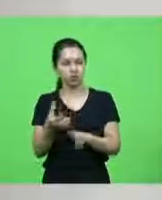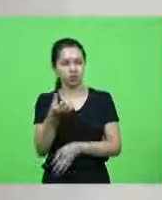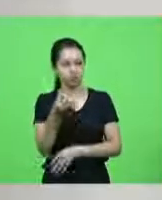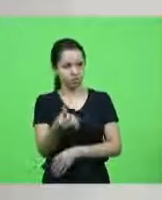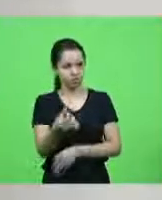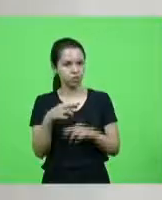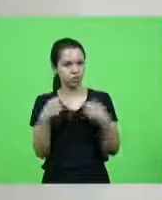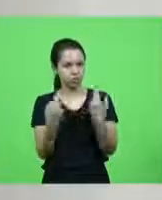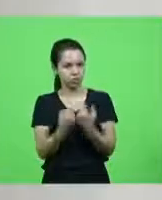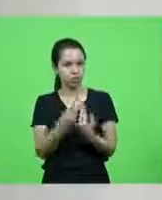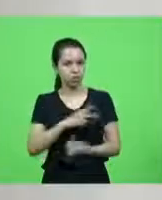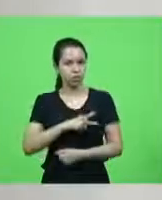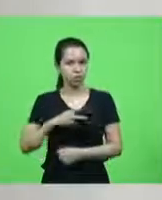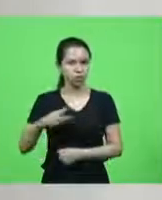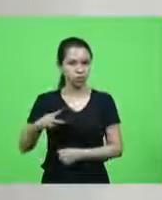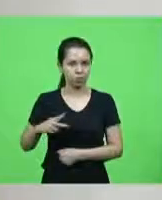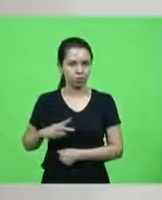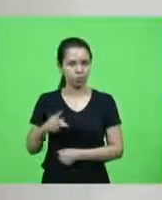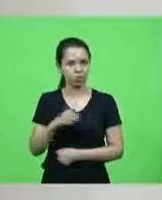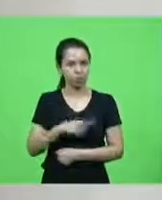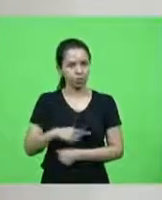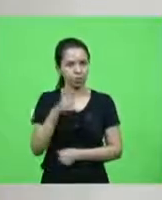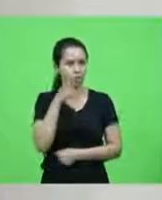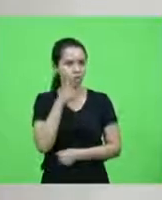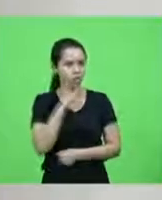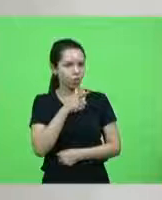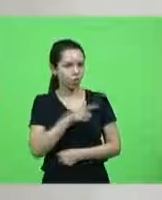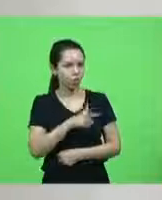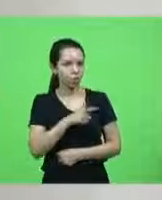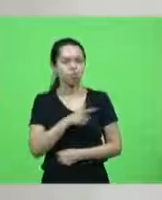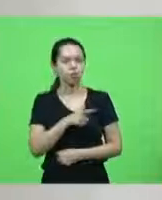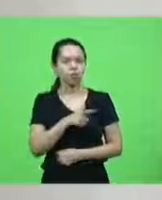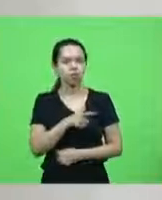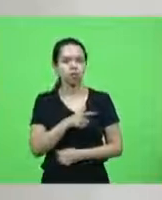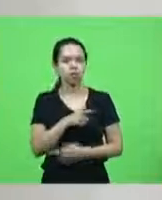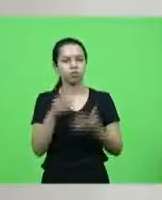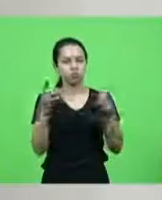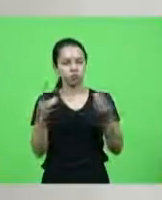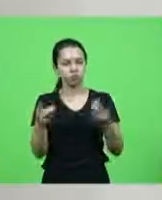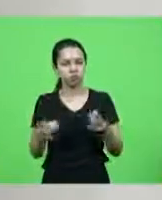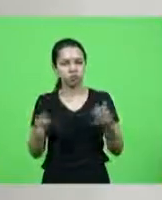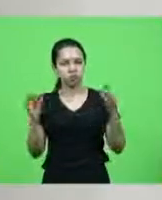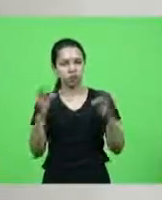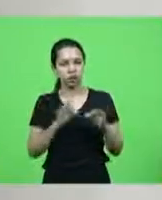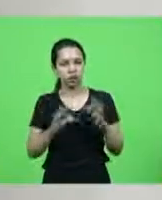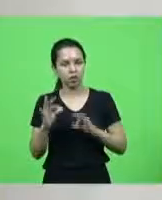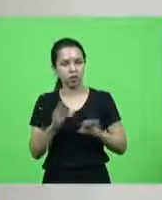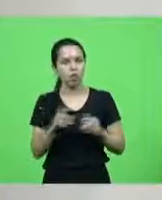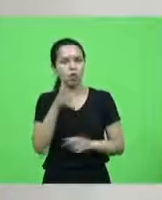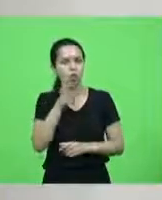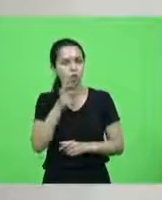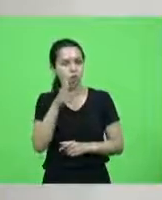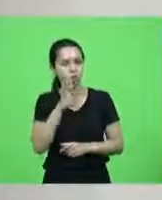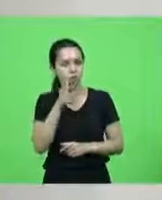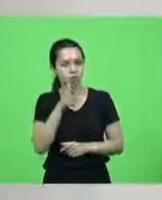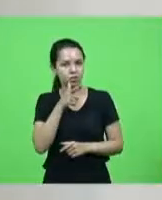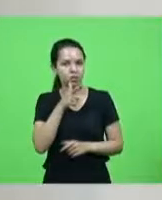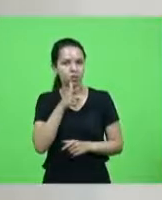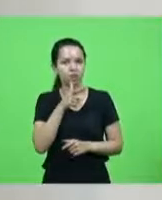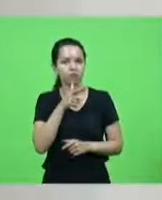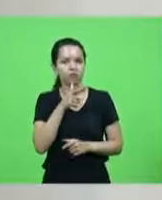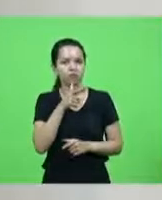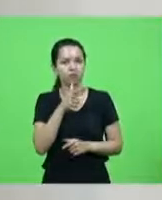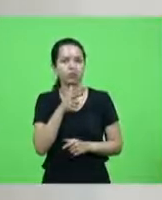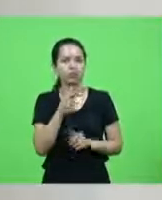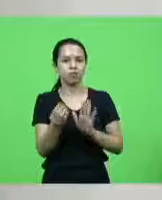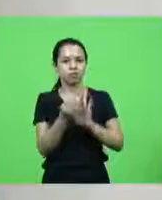nós tivéssemos consubstanciado os elementos técnicos que apontavam a necessária preparação da